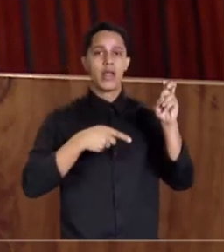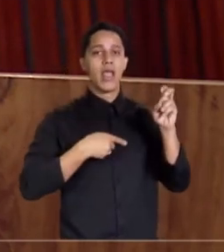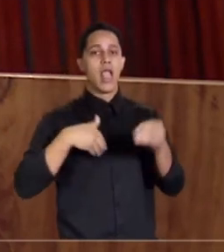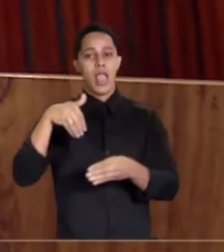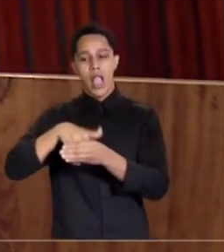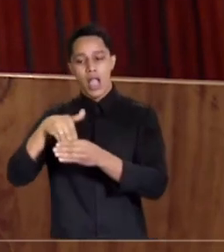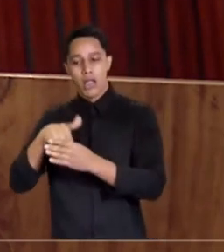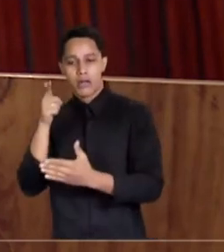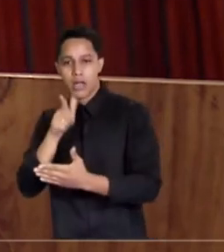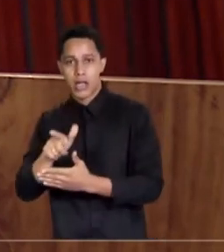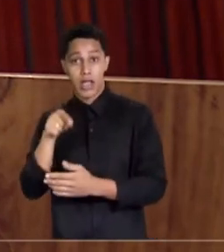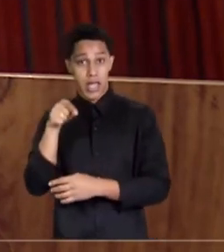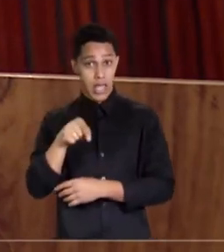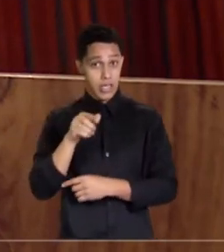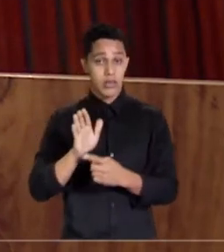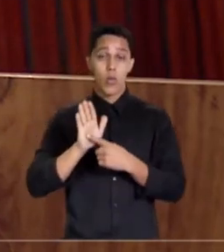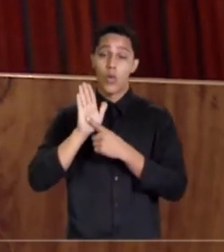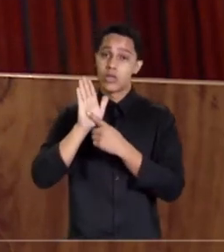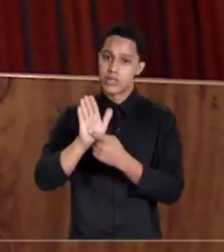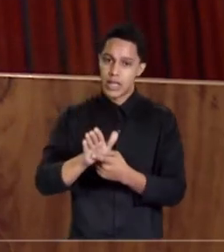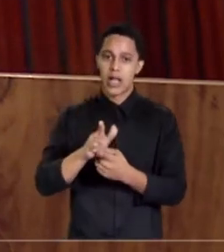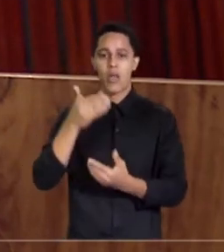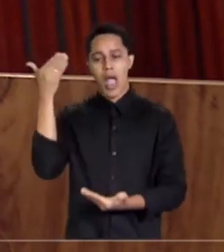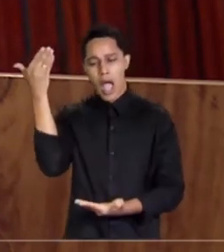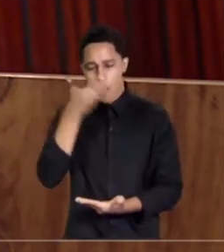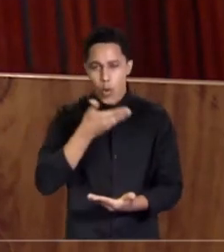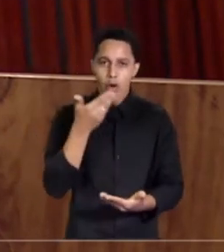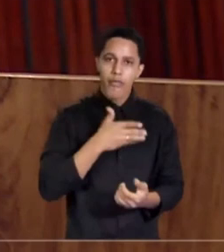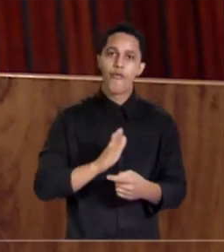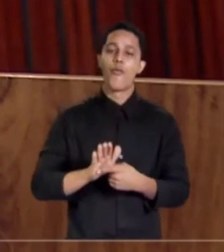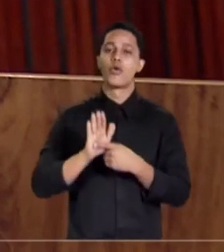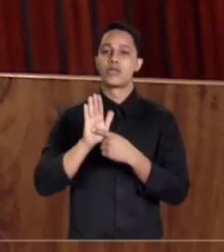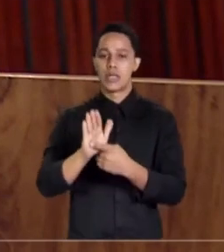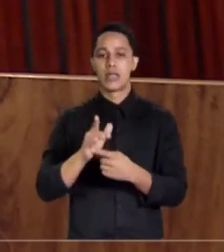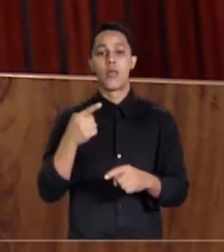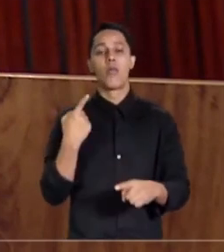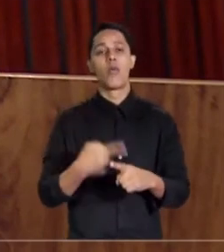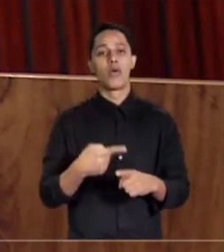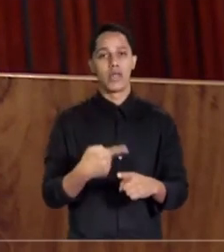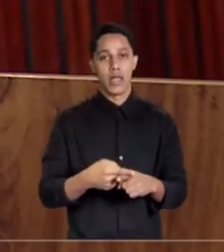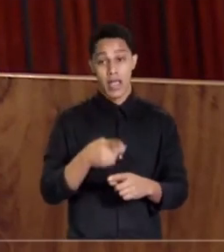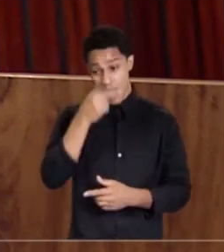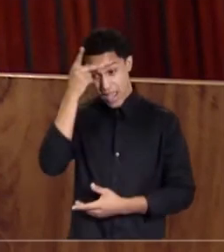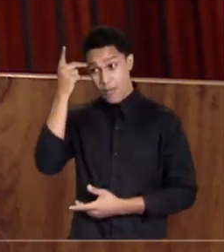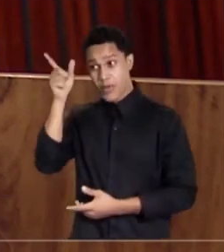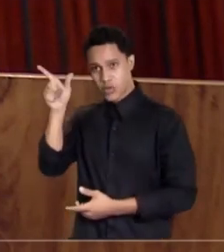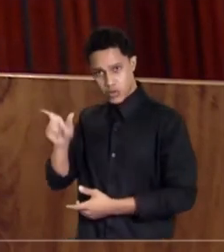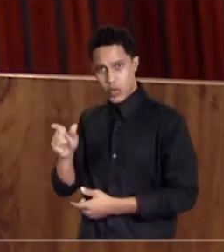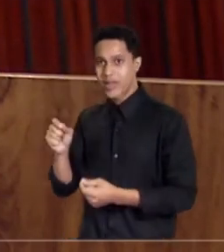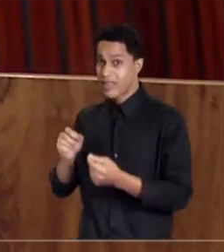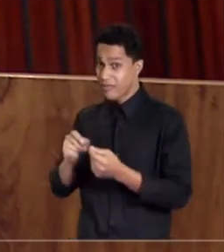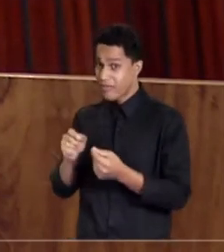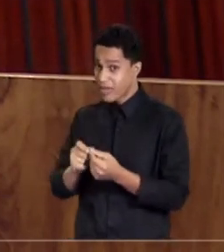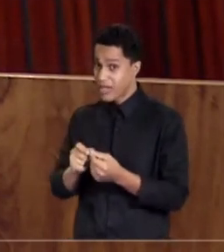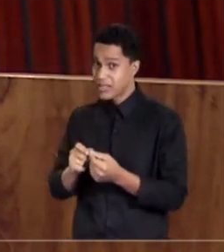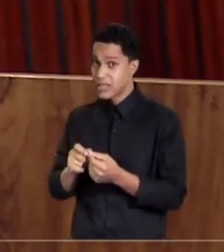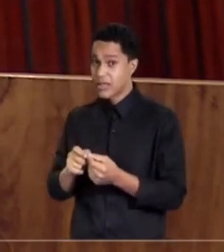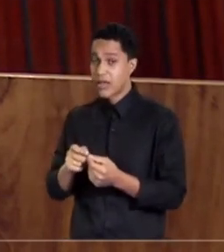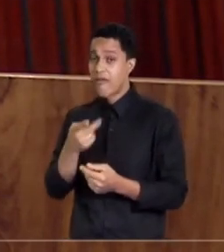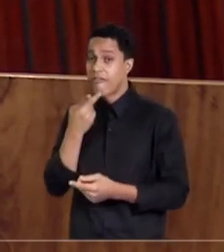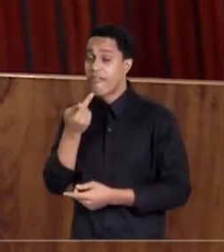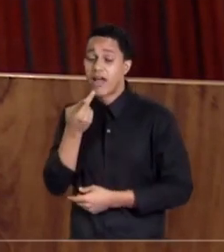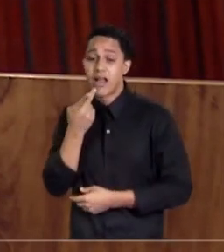Este é o objeto, é isto que foi cuidado, as provas foram produzidas porque o autor da ação questiona a